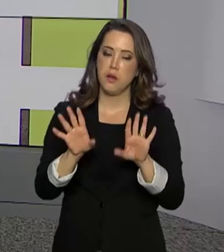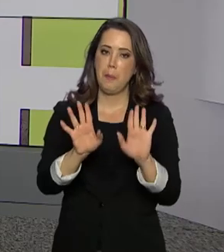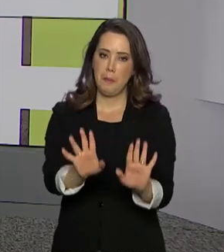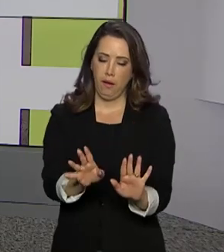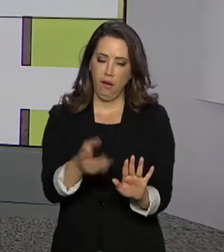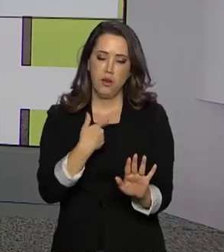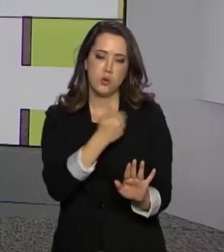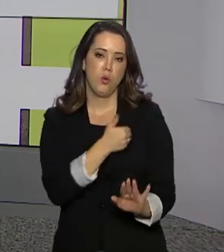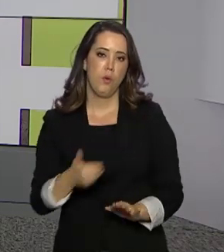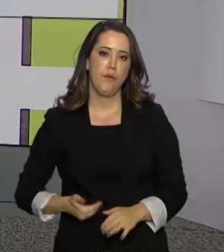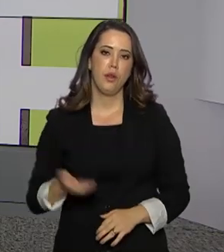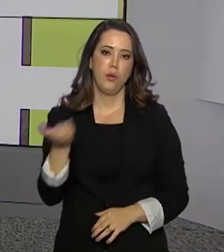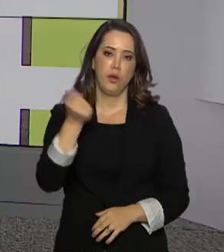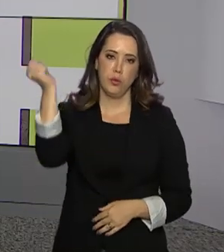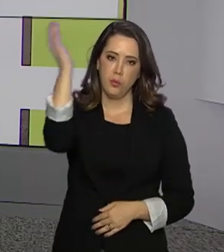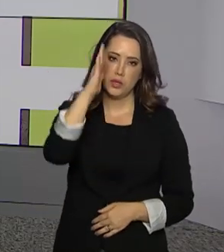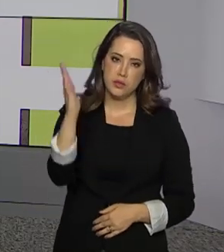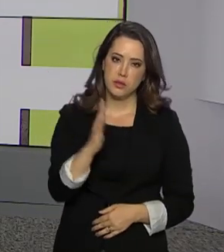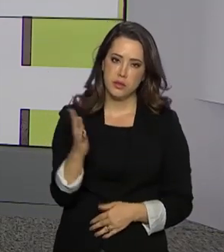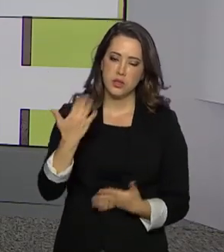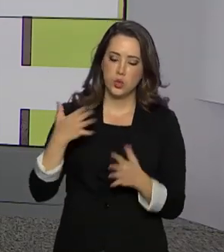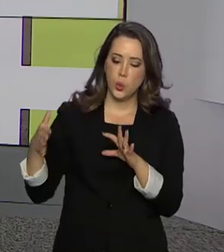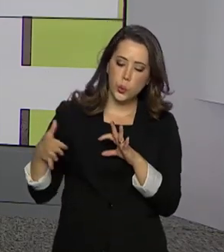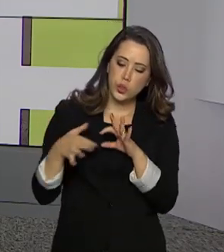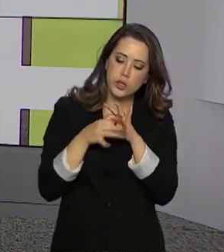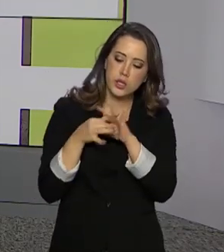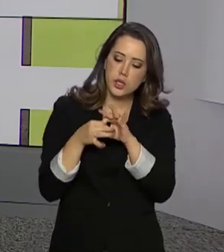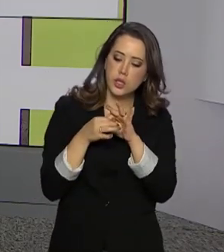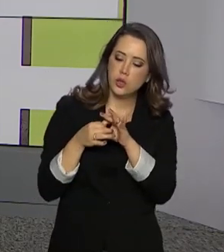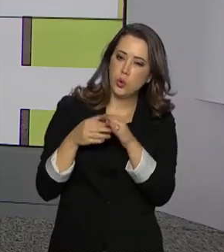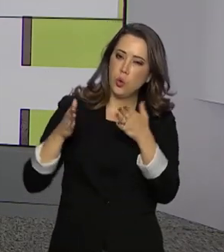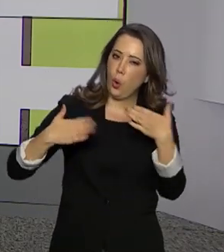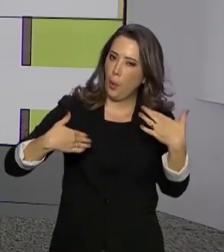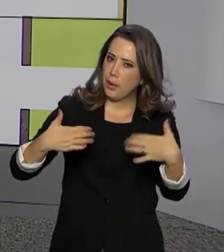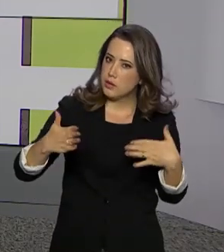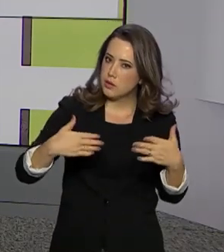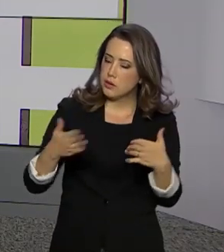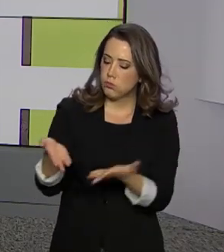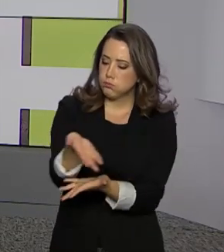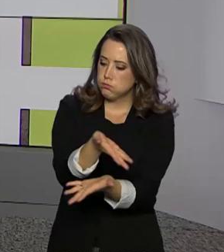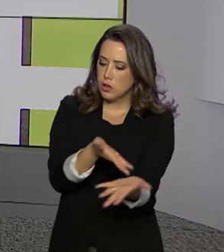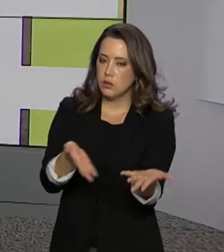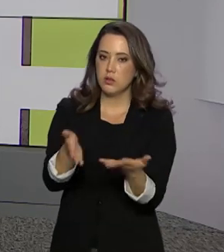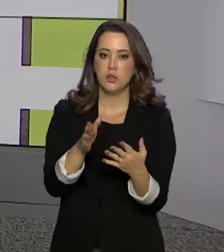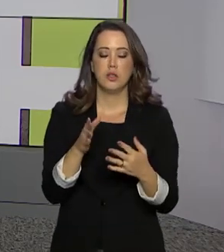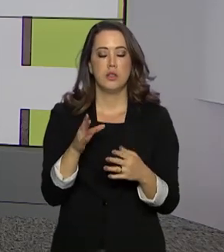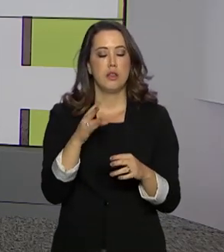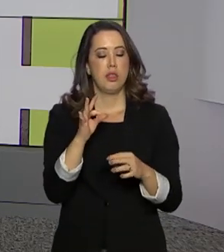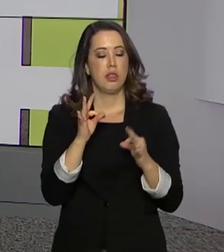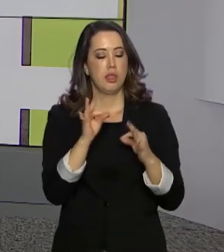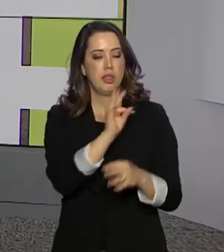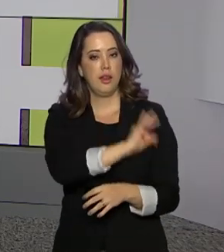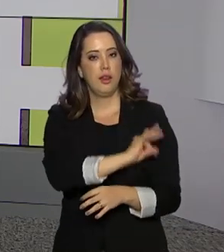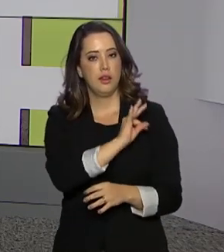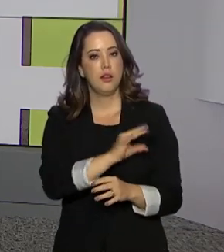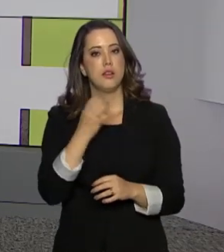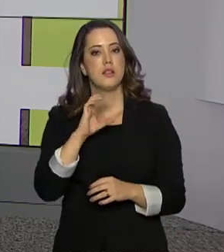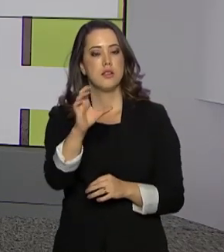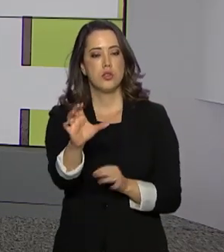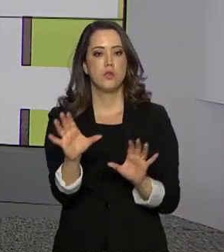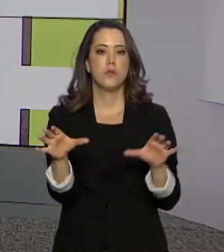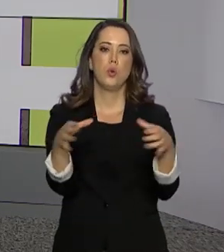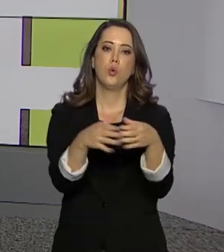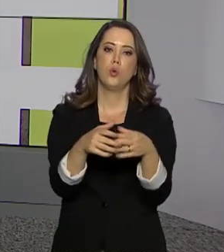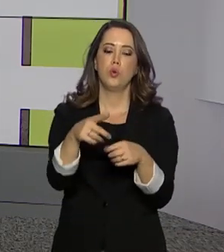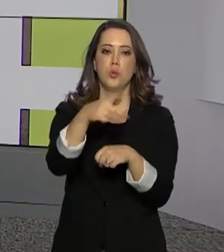governo é de o Brasil incrementar as relações comerciais e de cooperação técnica e científica com os países do BRICS, a